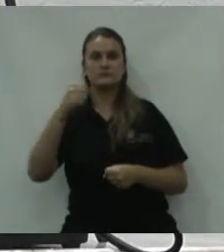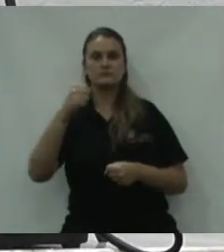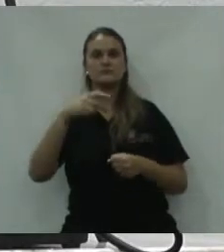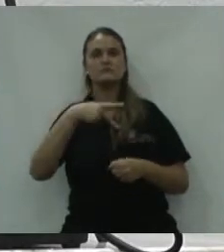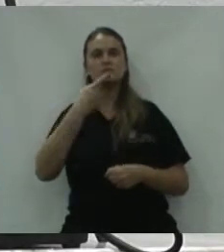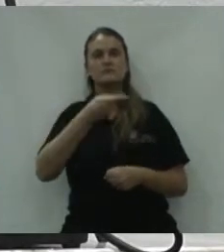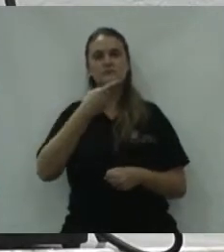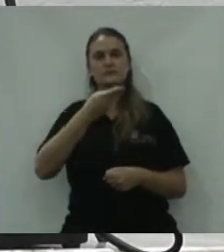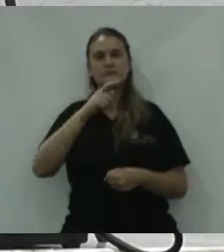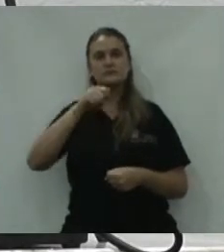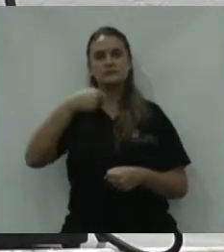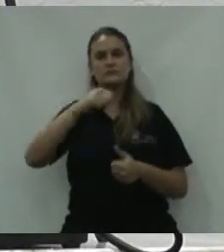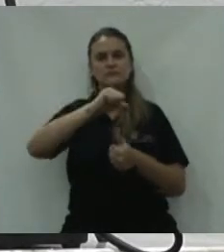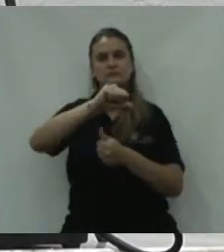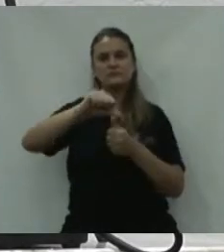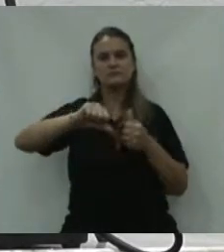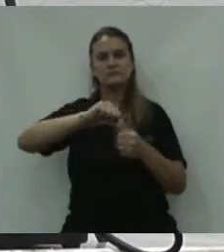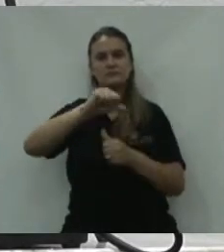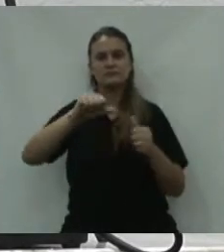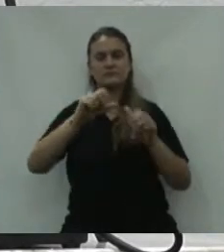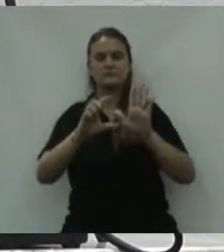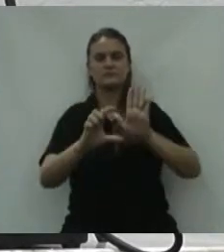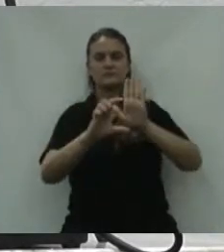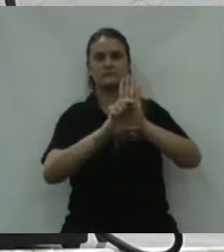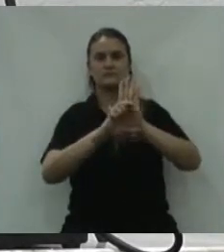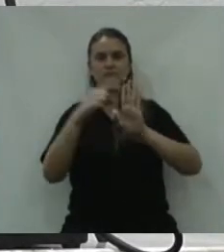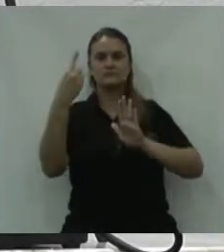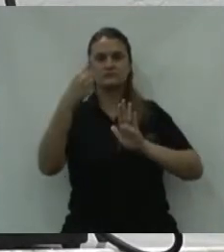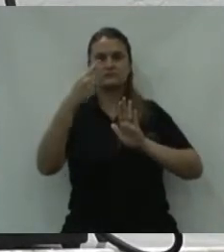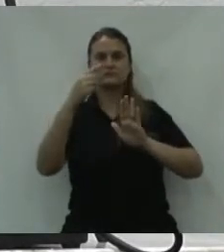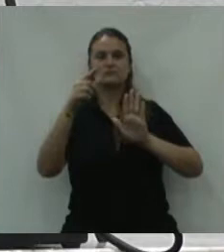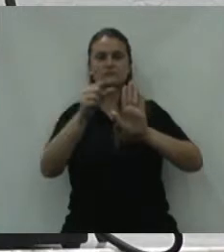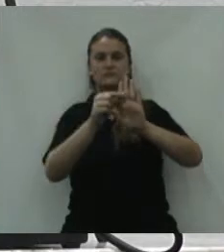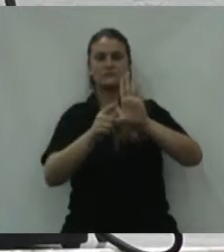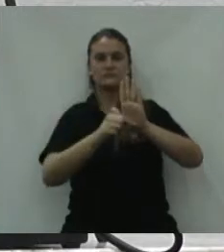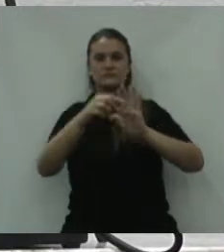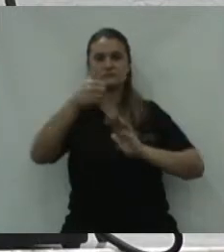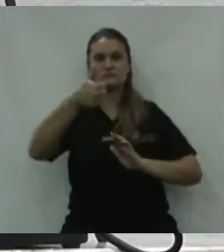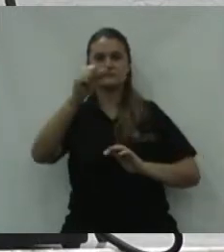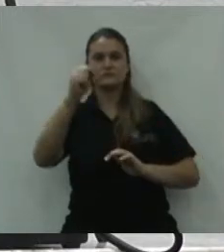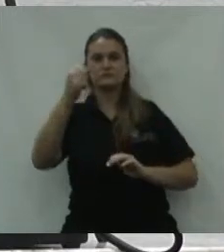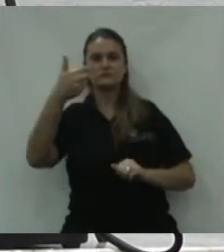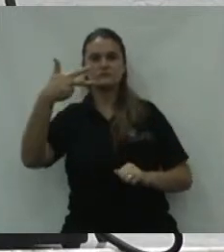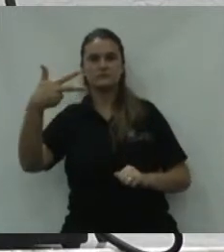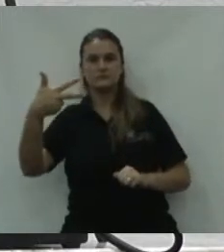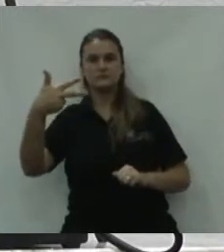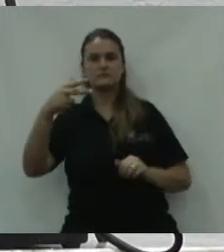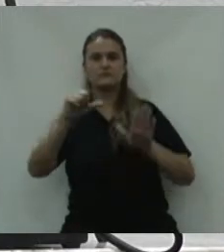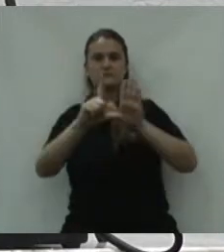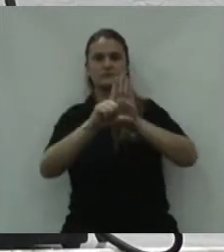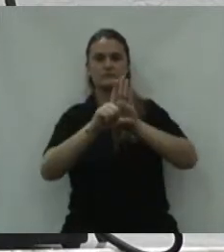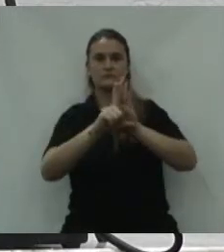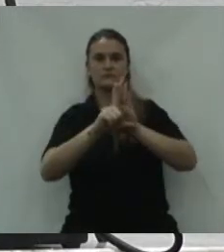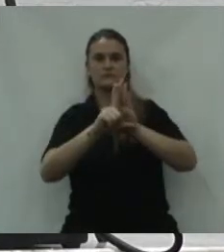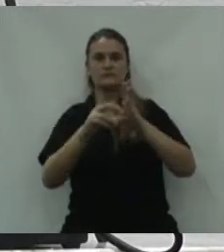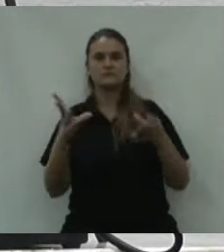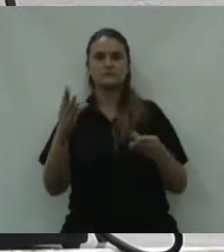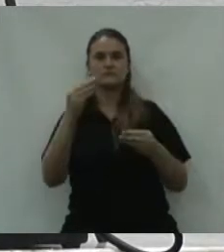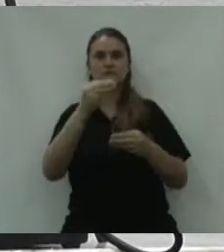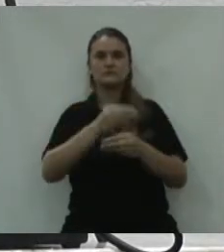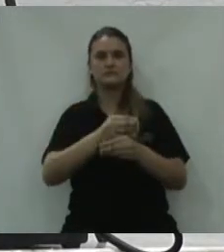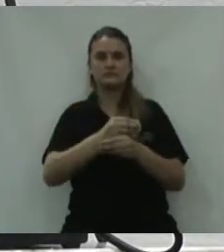dispõe sobre alteração no parágrafo único do artigo 183 da lei